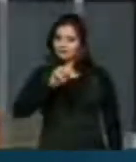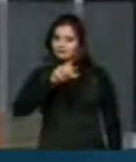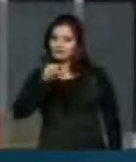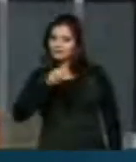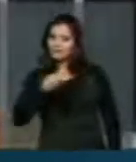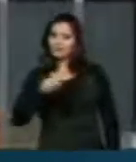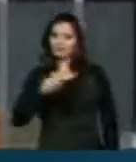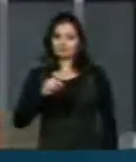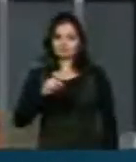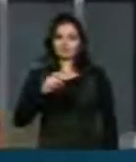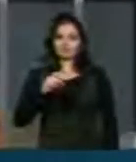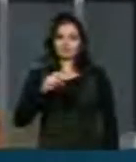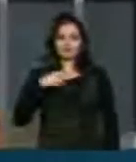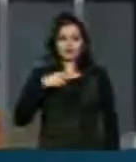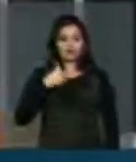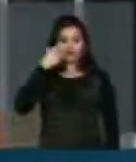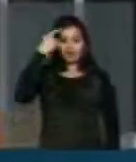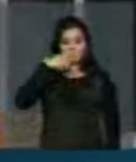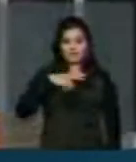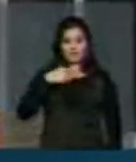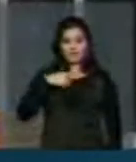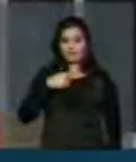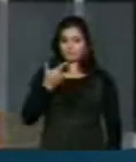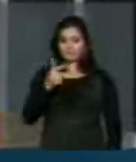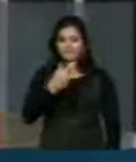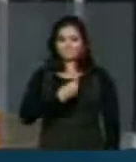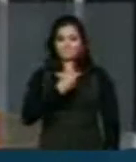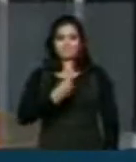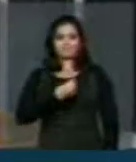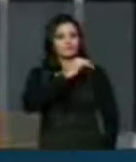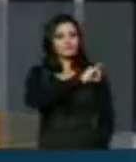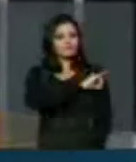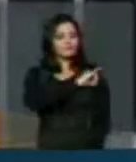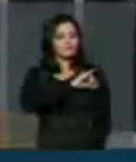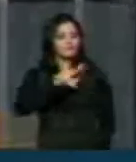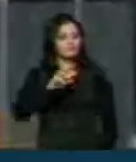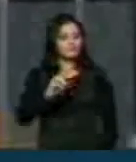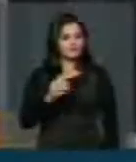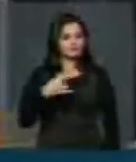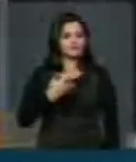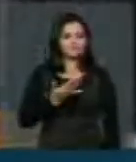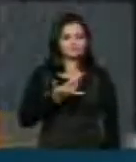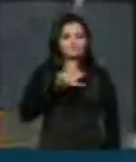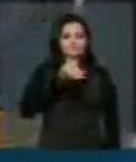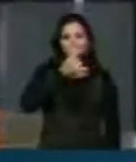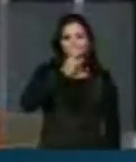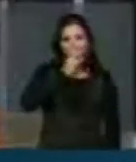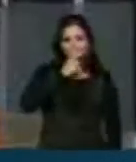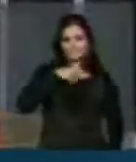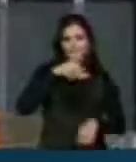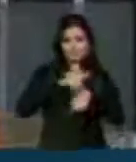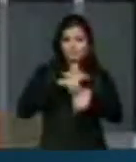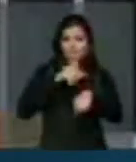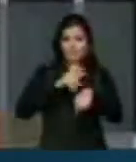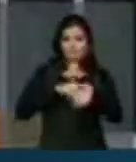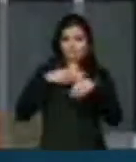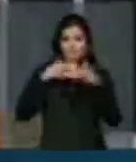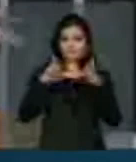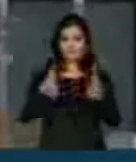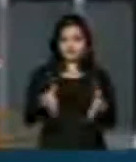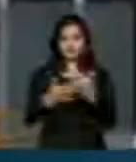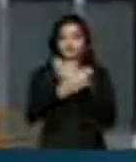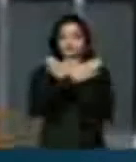e eu, por estar fora do estado do Rio de Janeiro, não pude estar no momento da sua